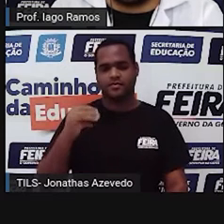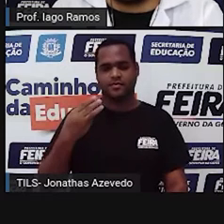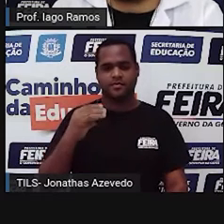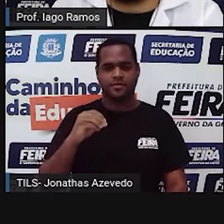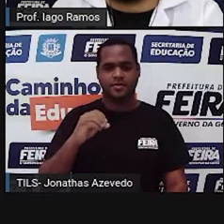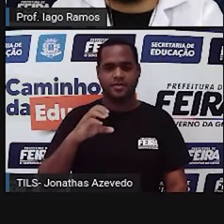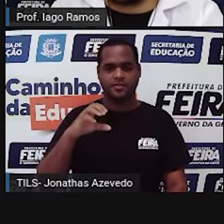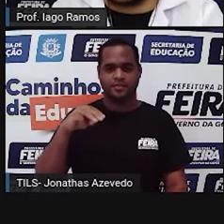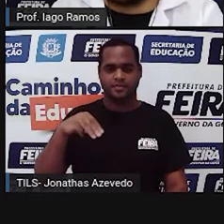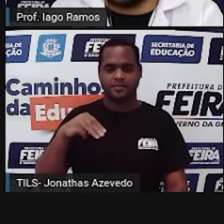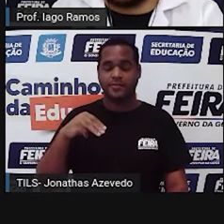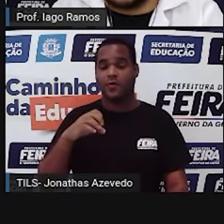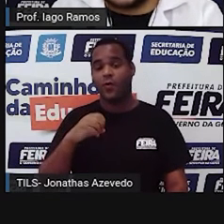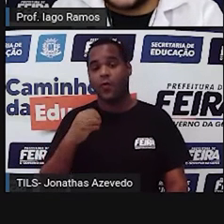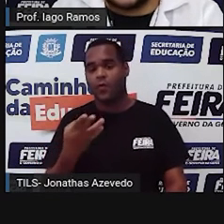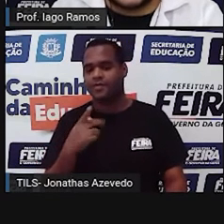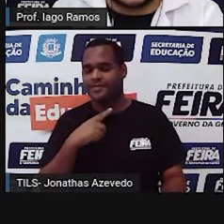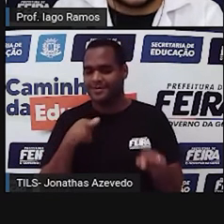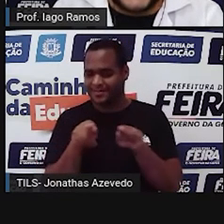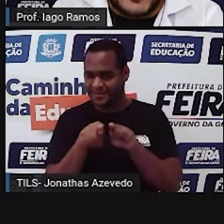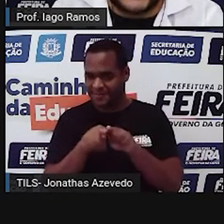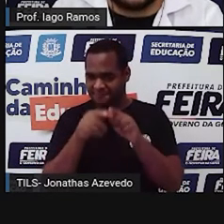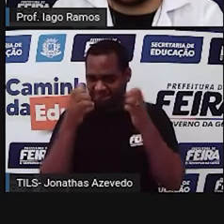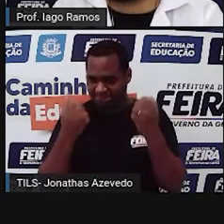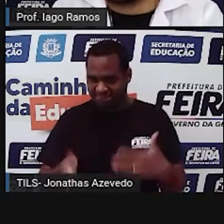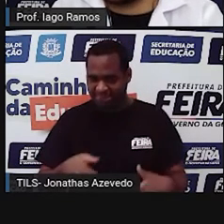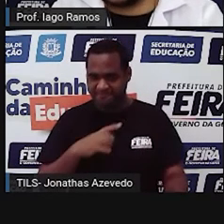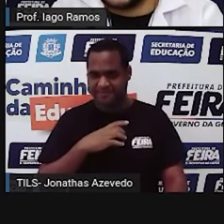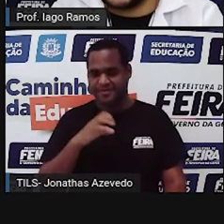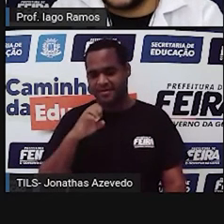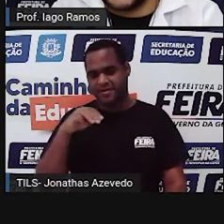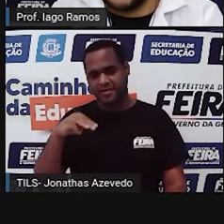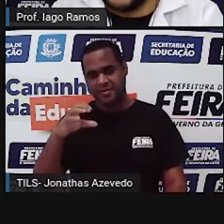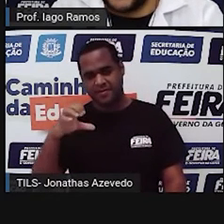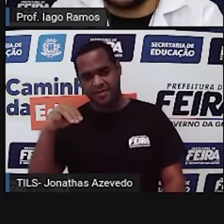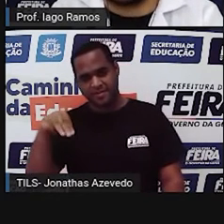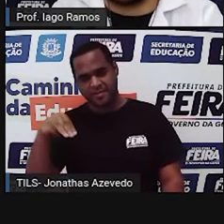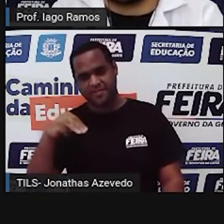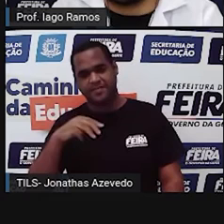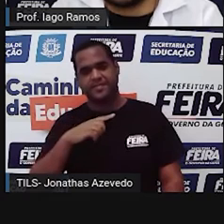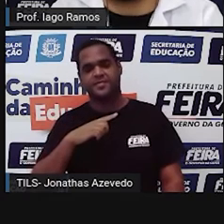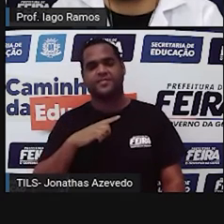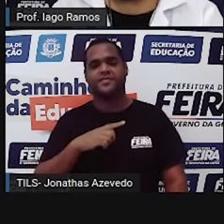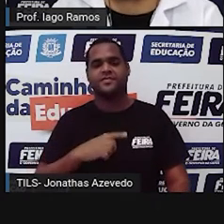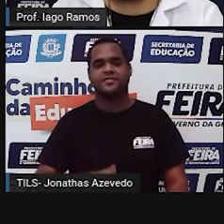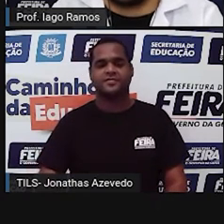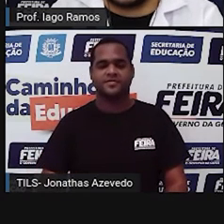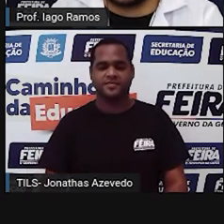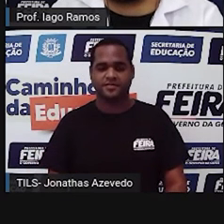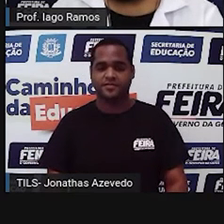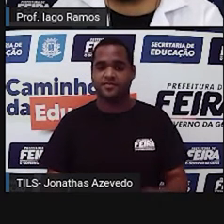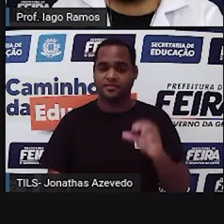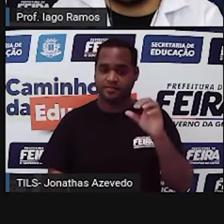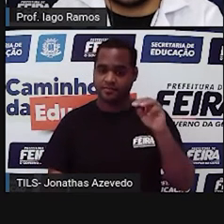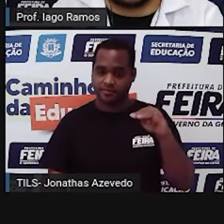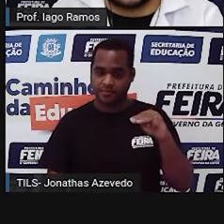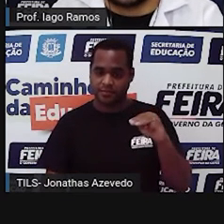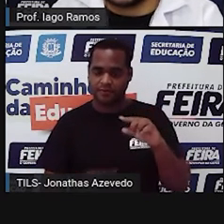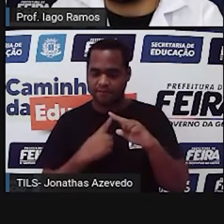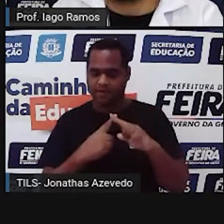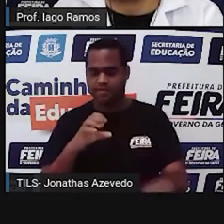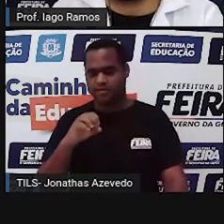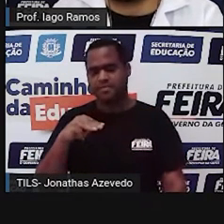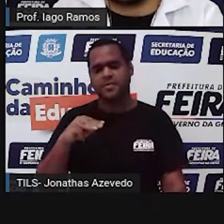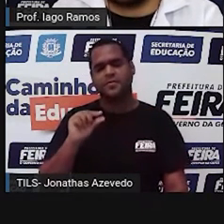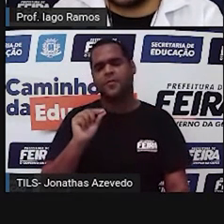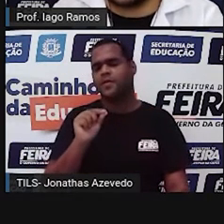E depois fazendo a multiplicação do centímetro pelo centímetro, tá bom? Centímetro vezes centímetro.